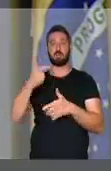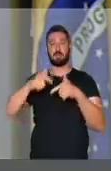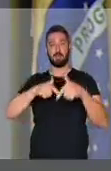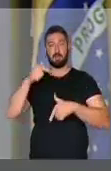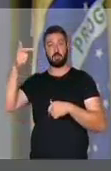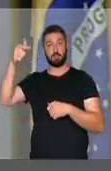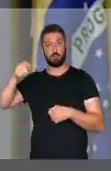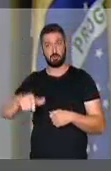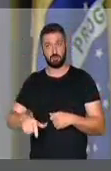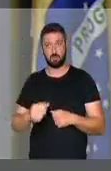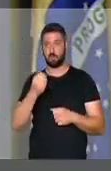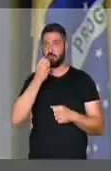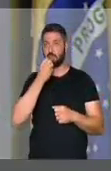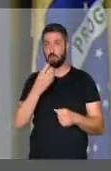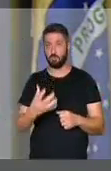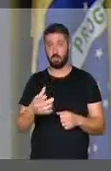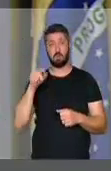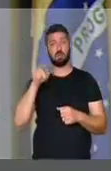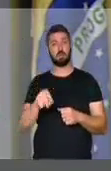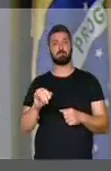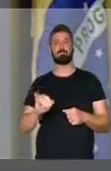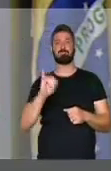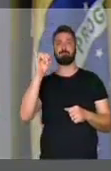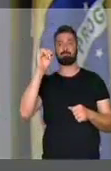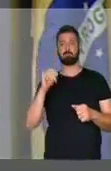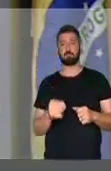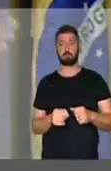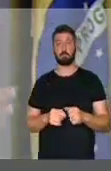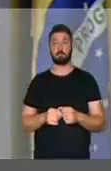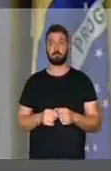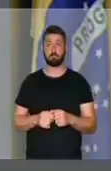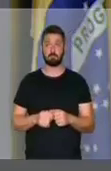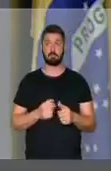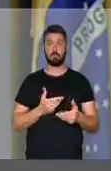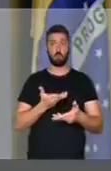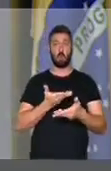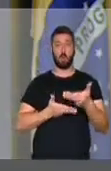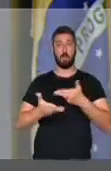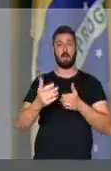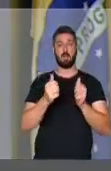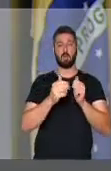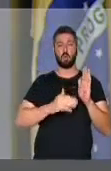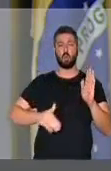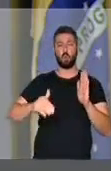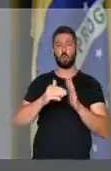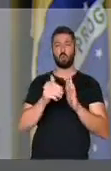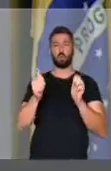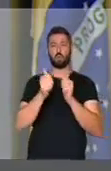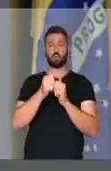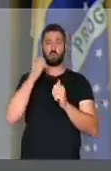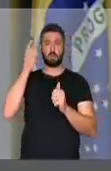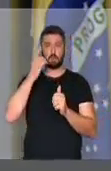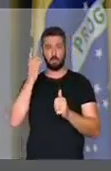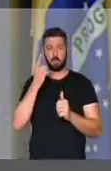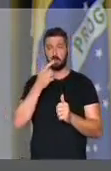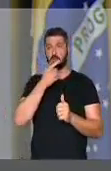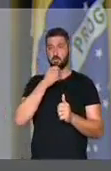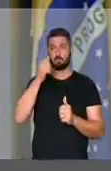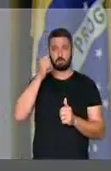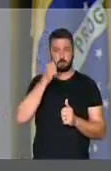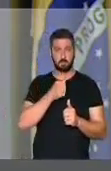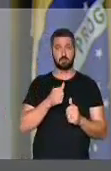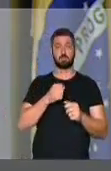de emprego boa. Isso é muito importante. E eu quero compartilhar tudo isso com os deputados e